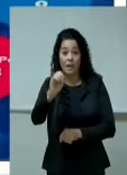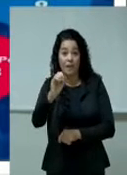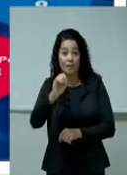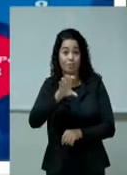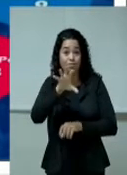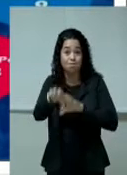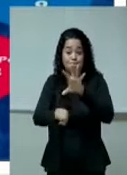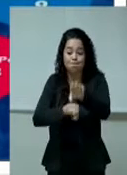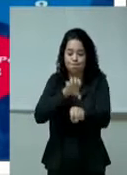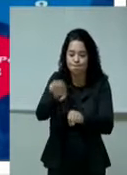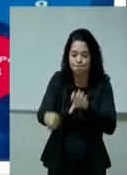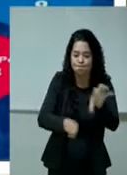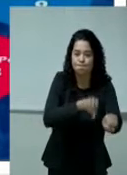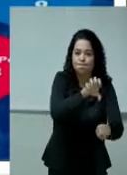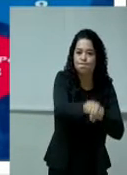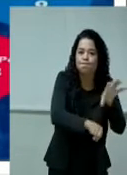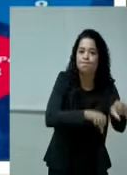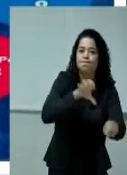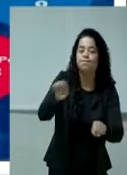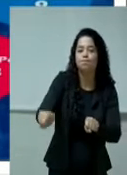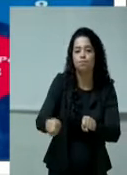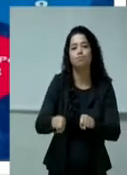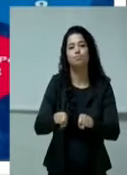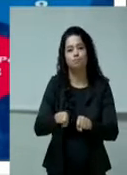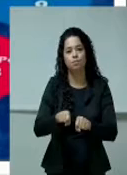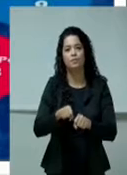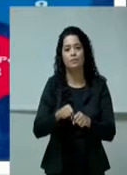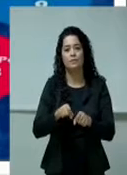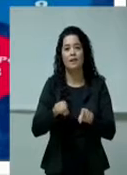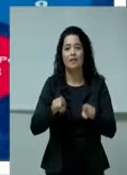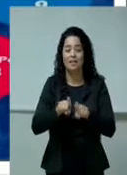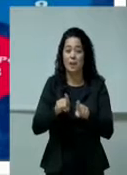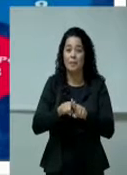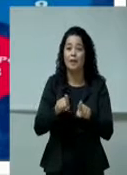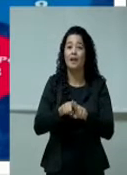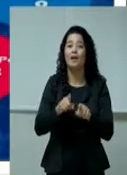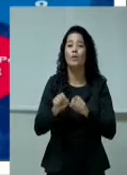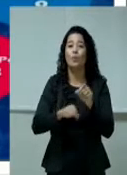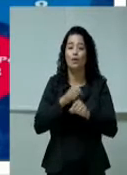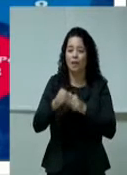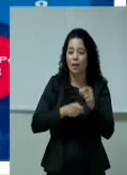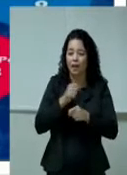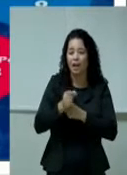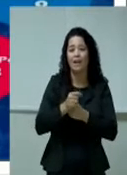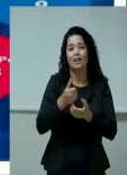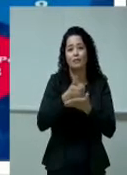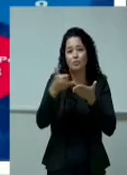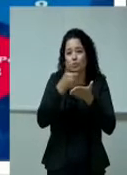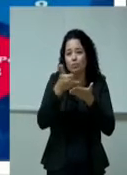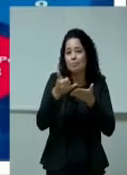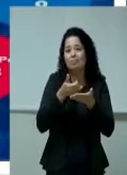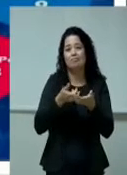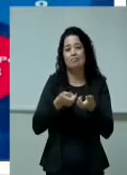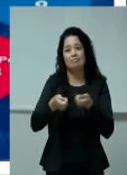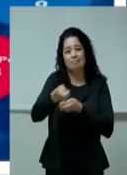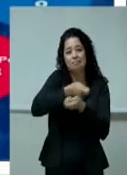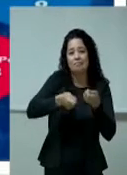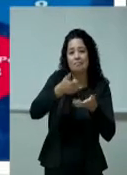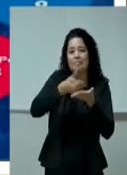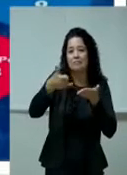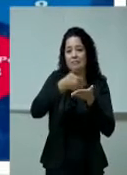110 armas prendidas. Tráfico entorpecente, é um crime pesado e que muitas vezes os guardas